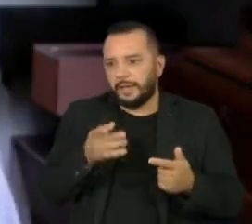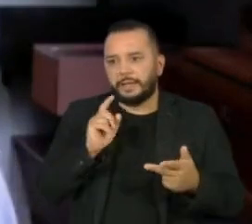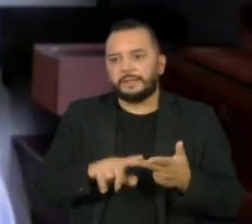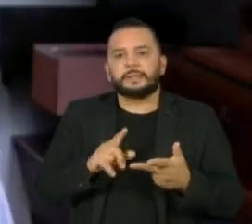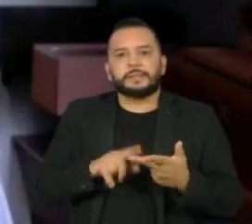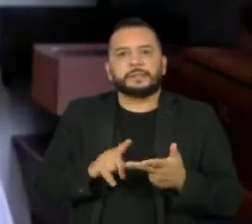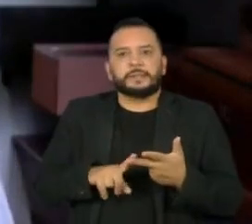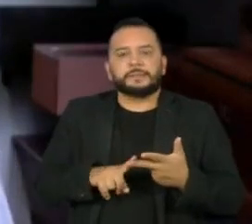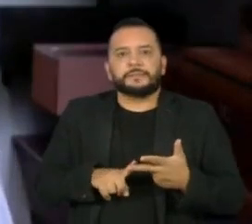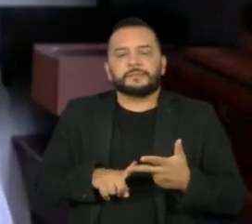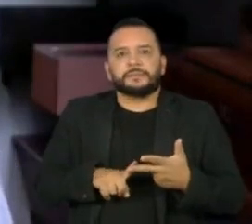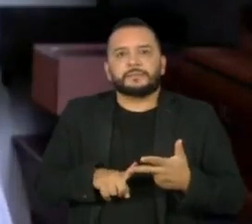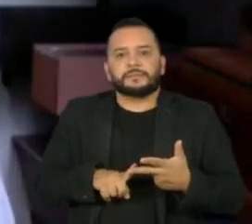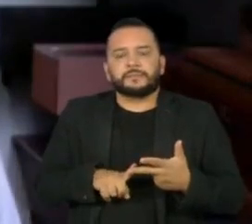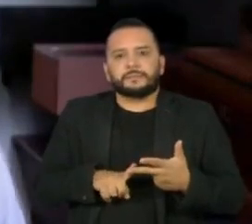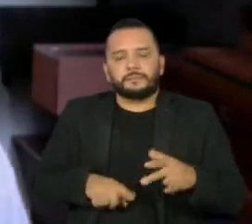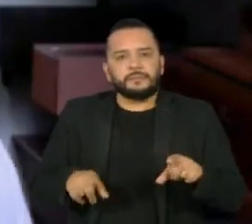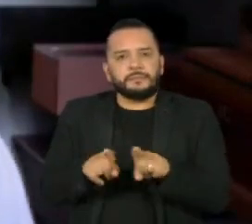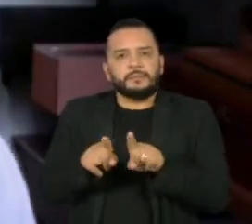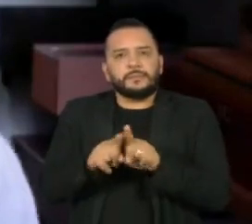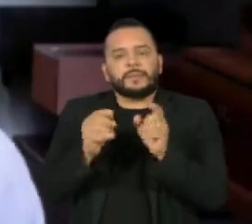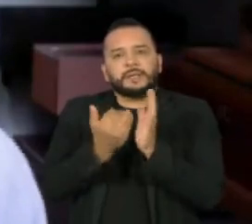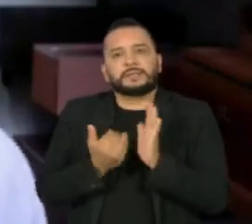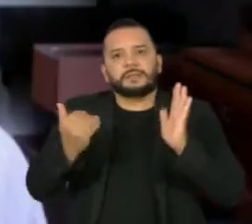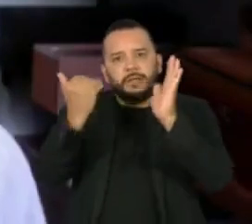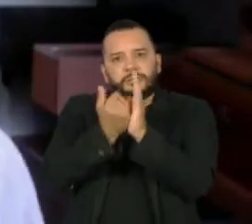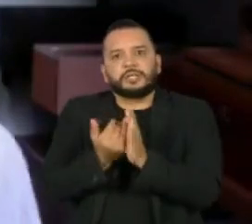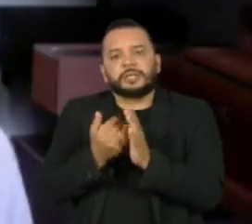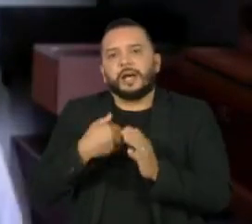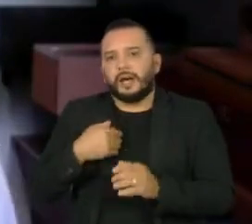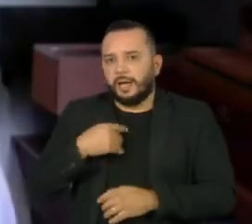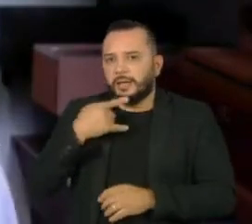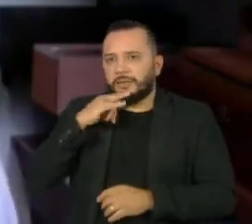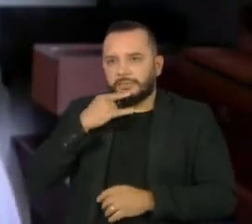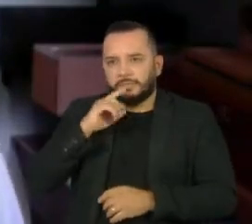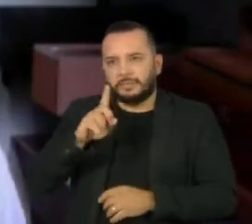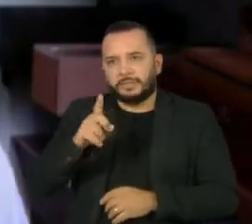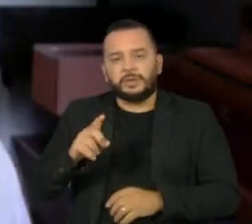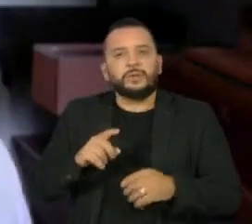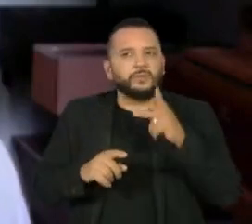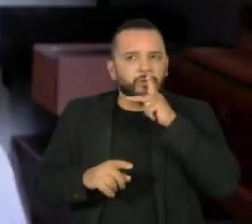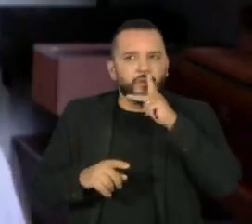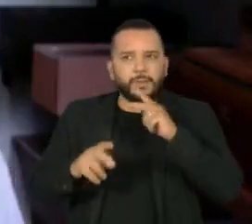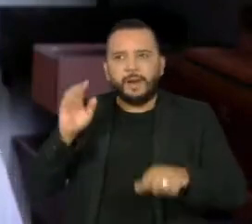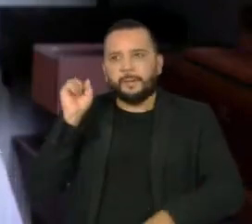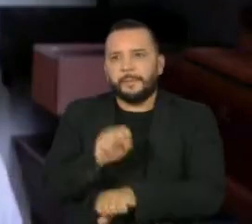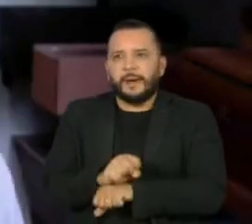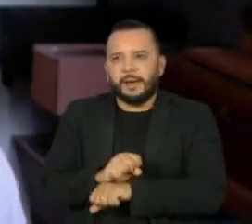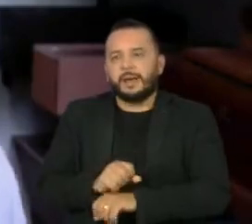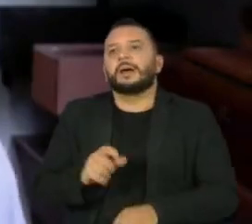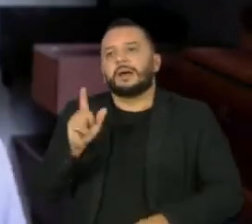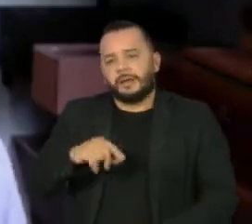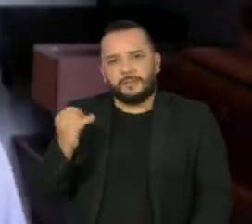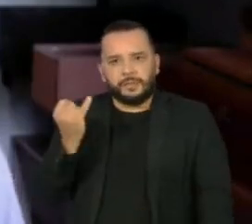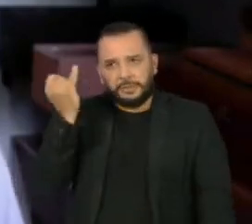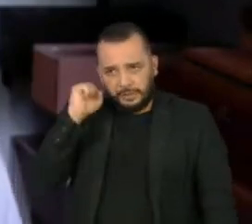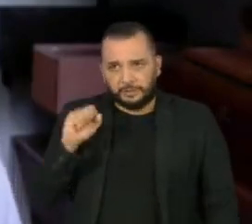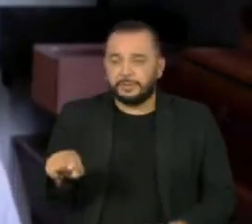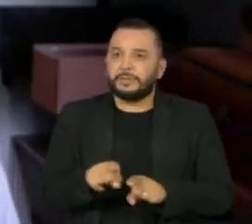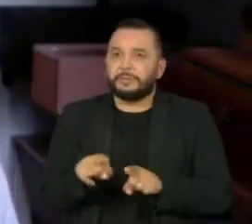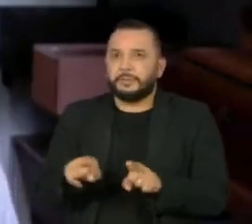exagerar no consumo do álcool, parar de fumar. Tudo isso é muito importante e